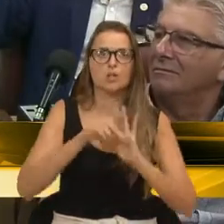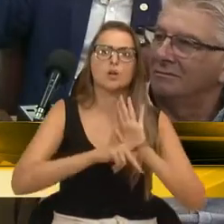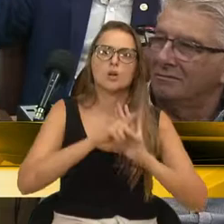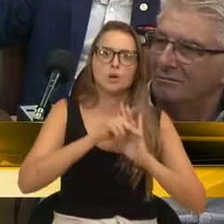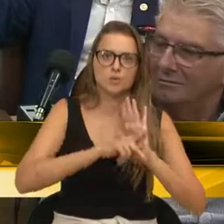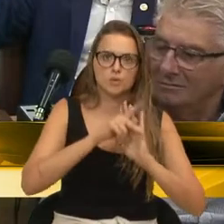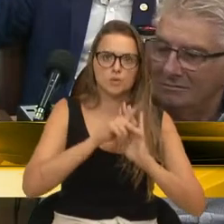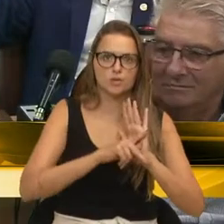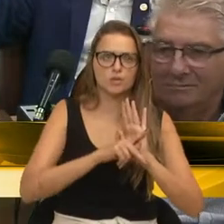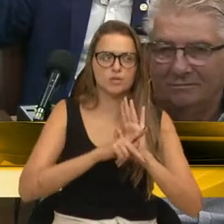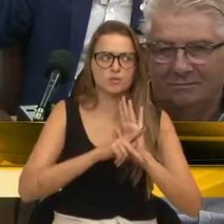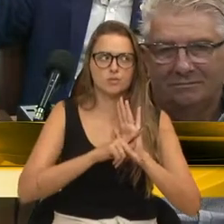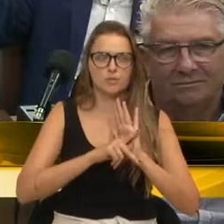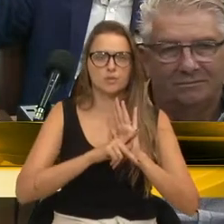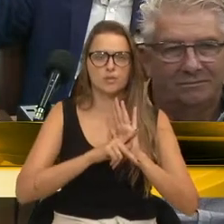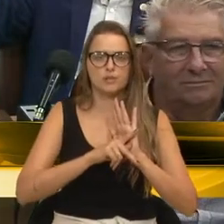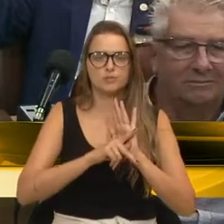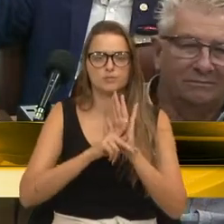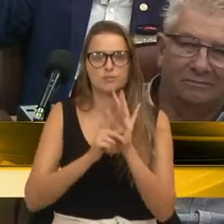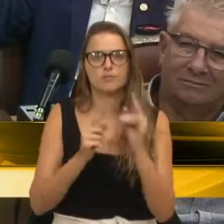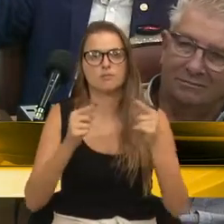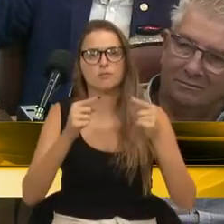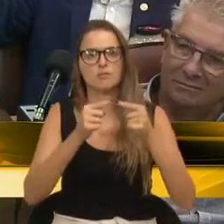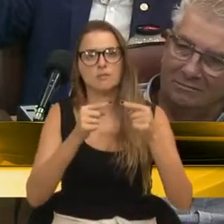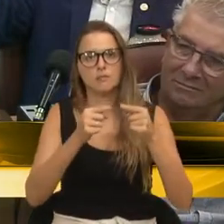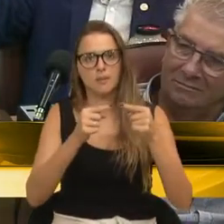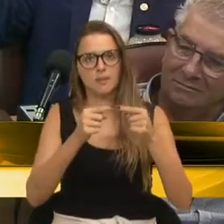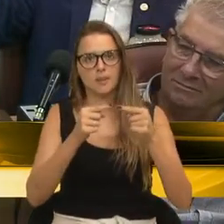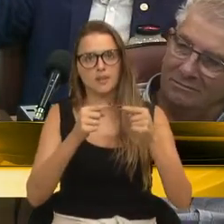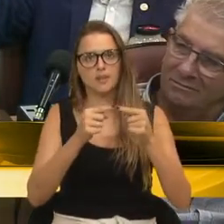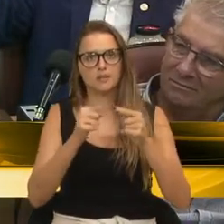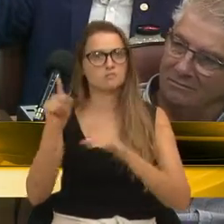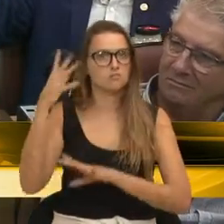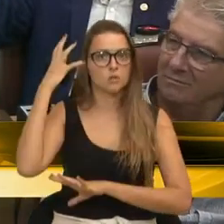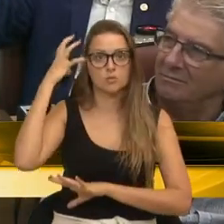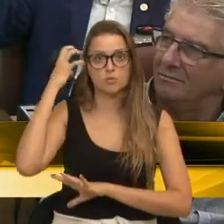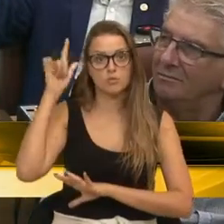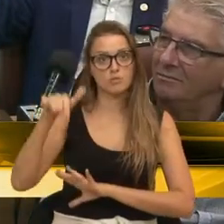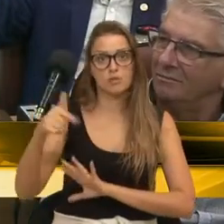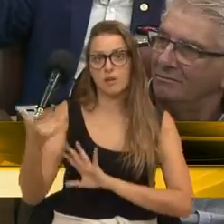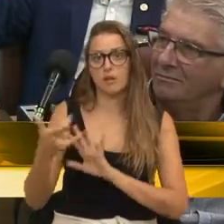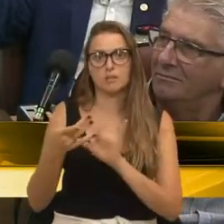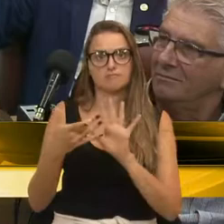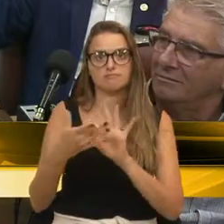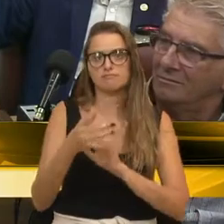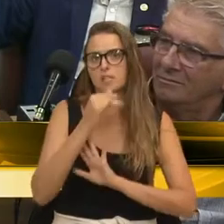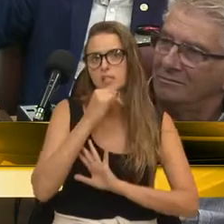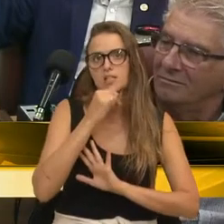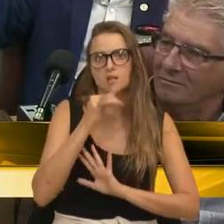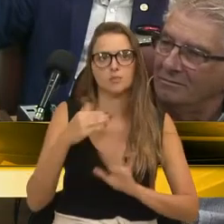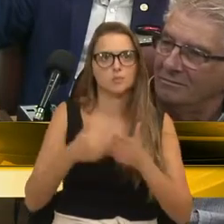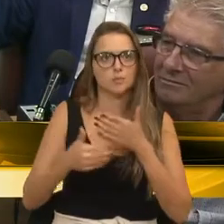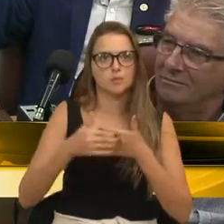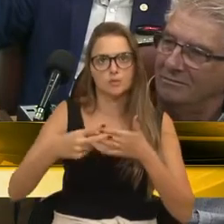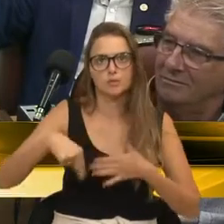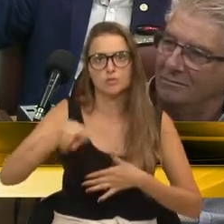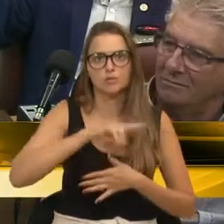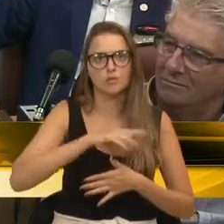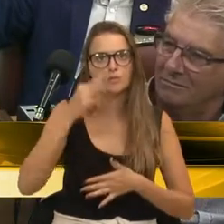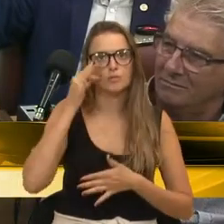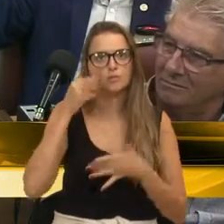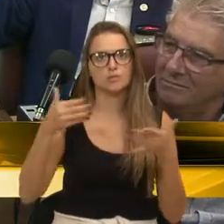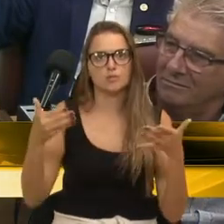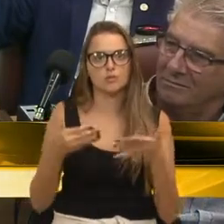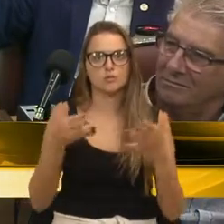para somar, para contribuir com a nossa sociedade Caxias do Sul. O TIB é o exemplo hoje para todos nós que estamos aqui nessa